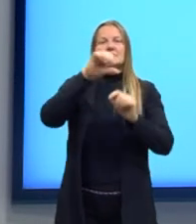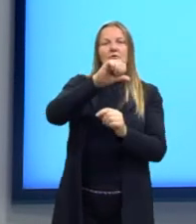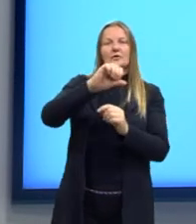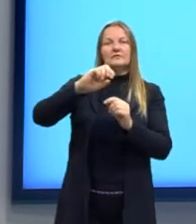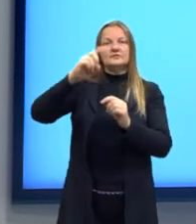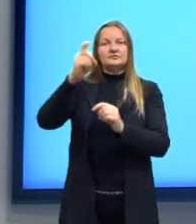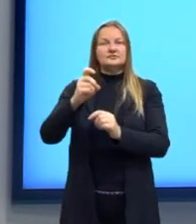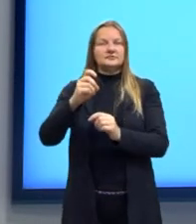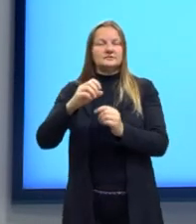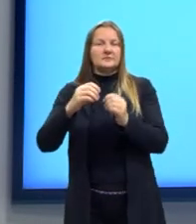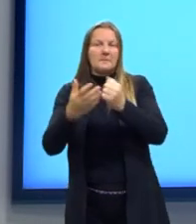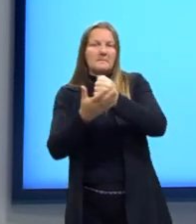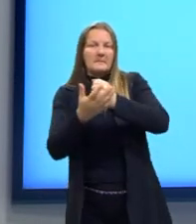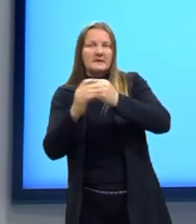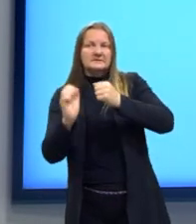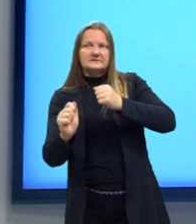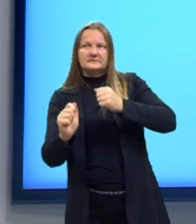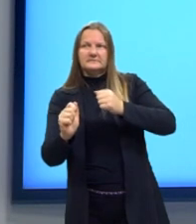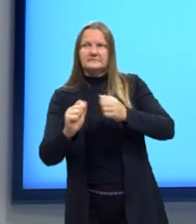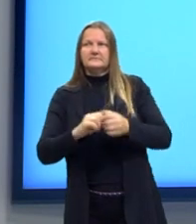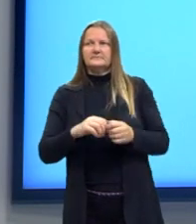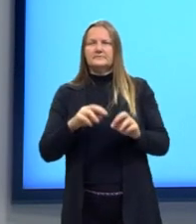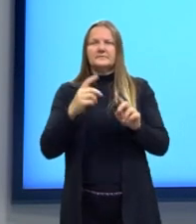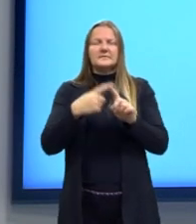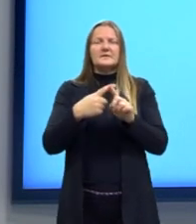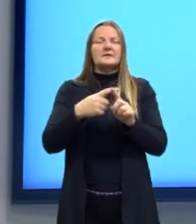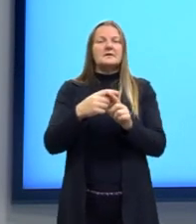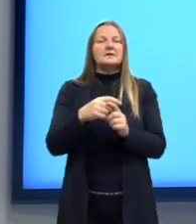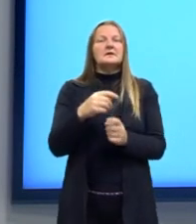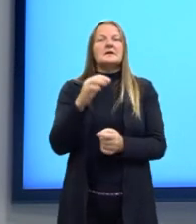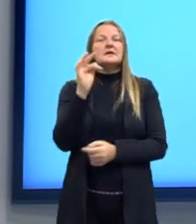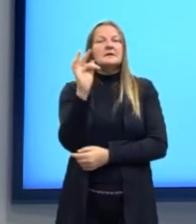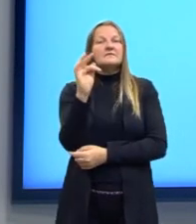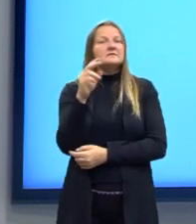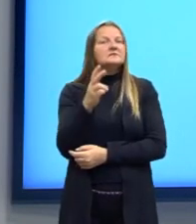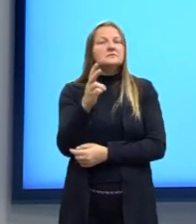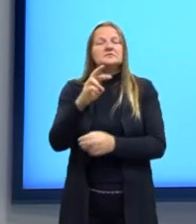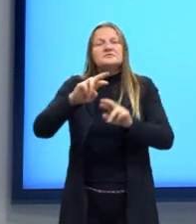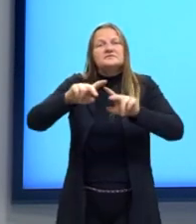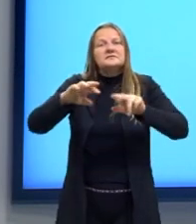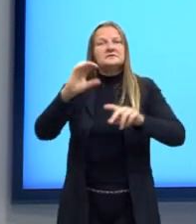base a, sendo a, então, maior do que zero e diferente de 1.